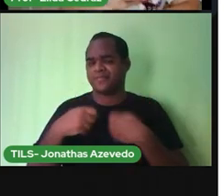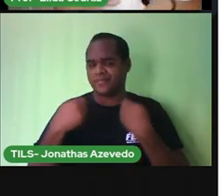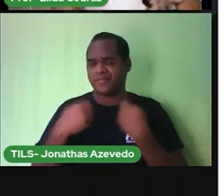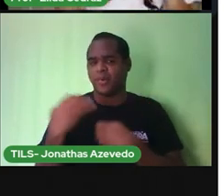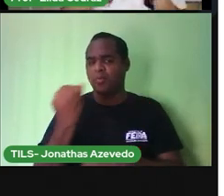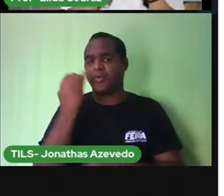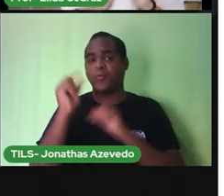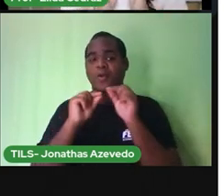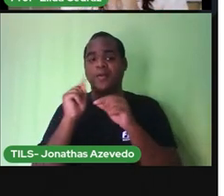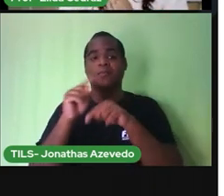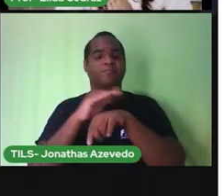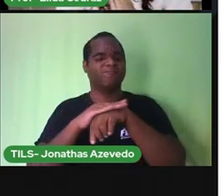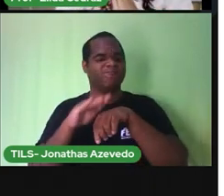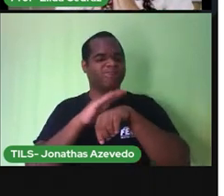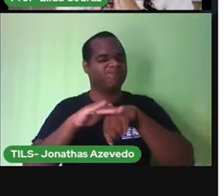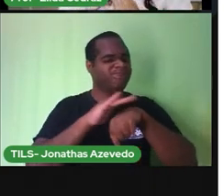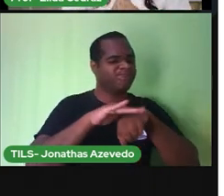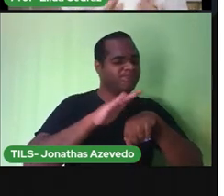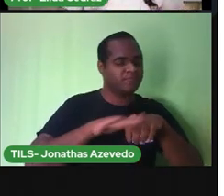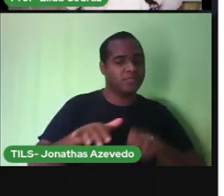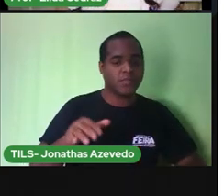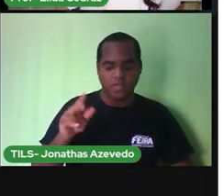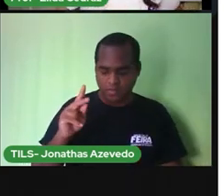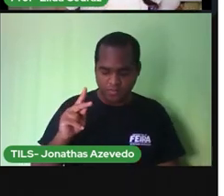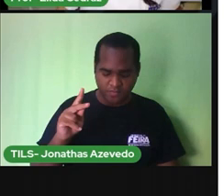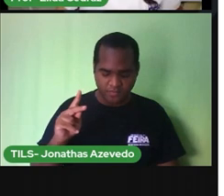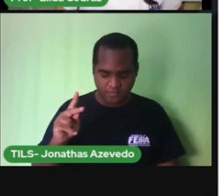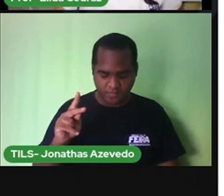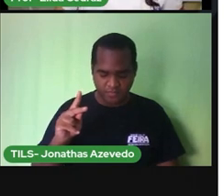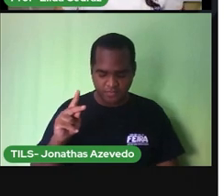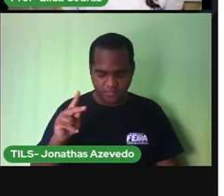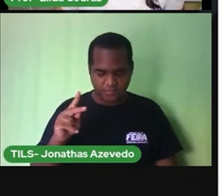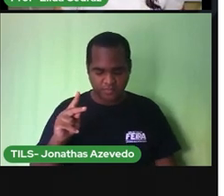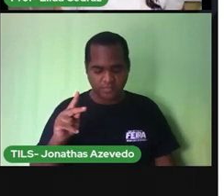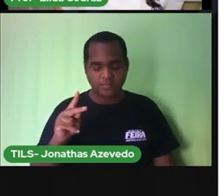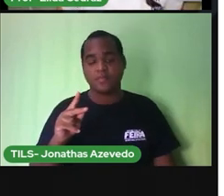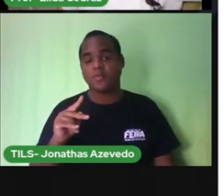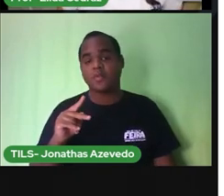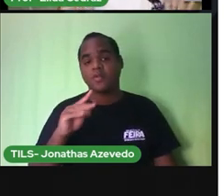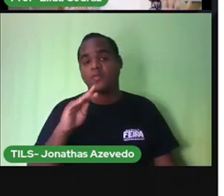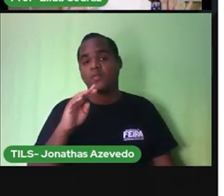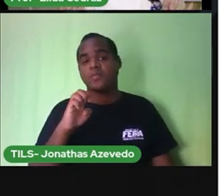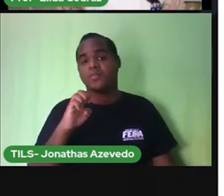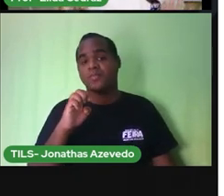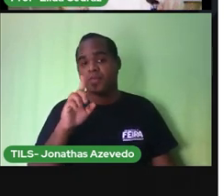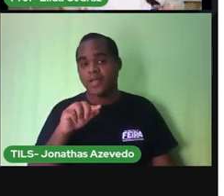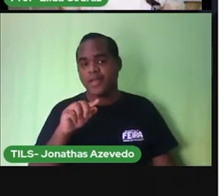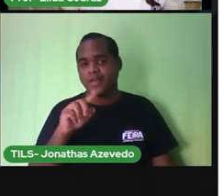remover. E os pés? A Pró vai falar sobre os pés,